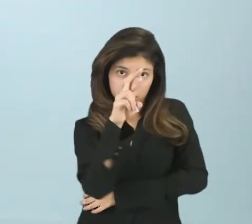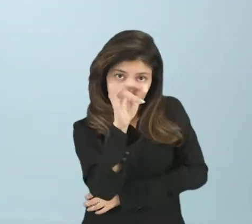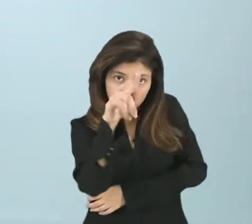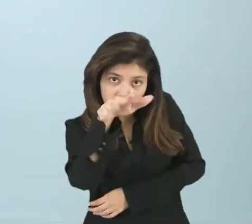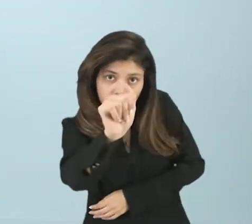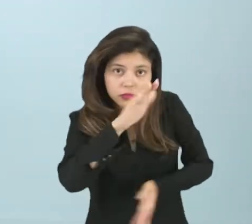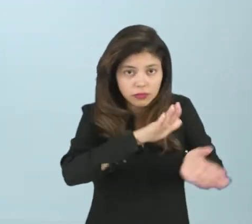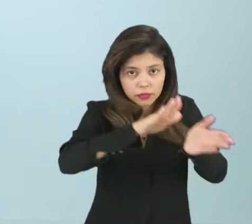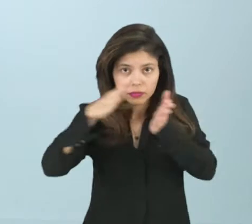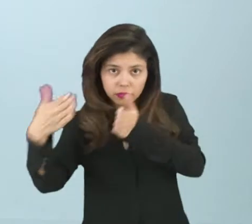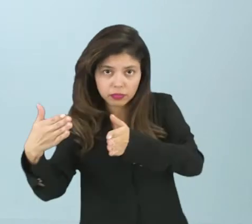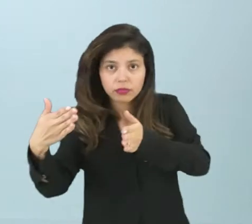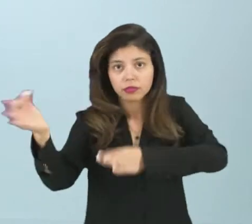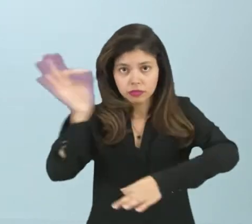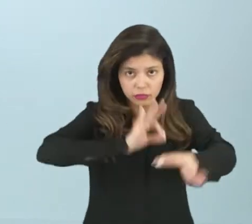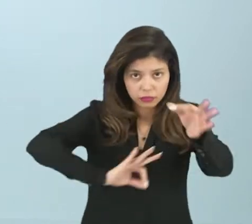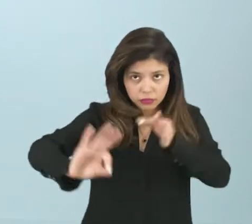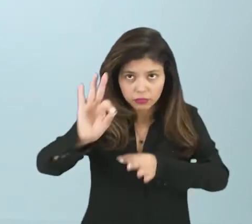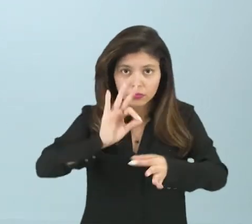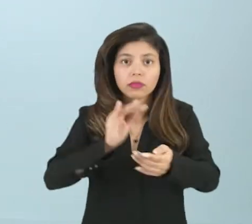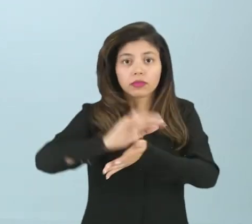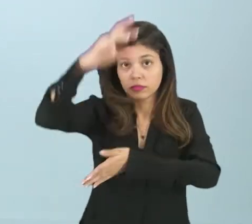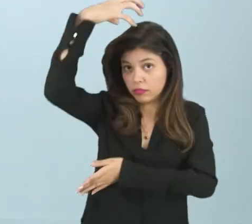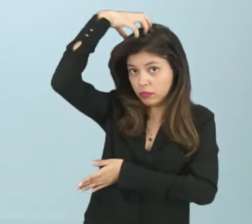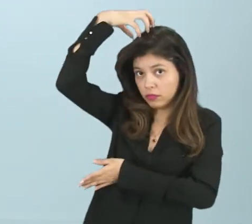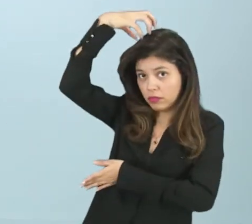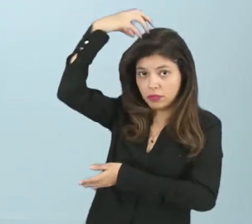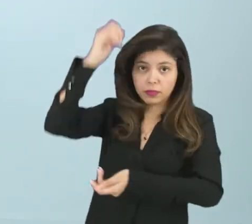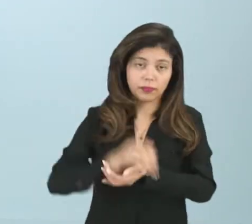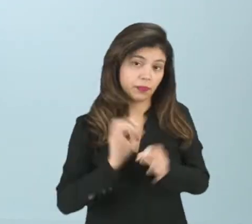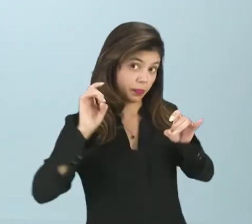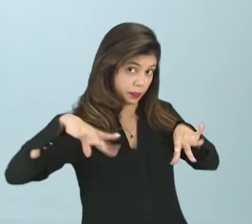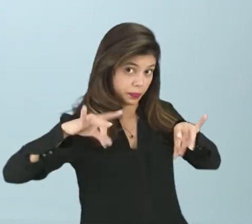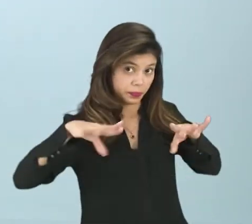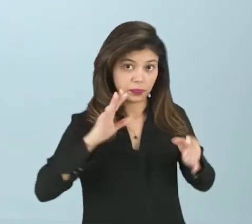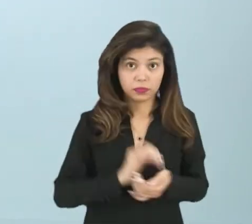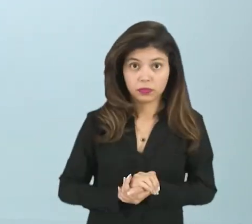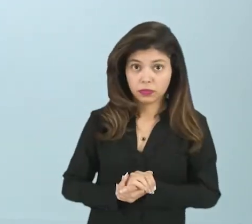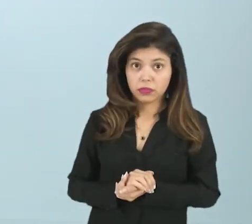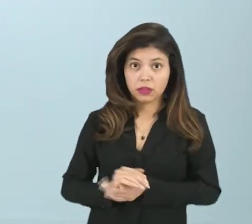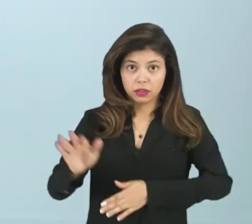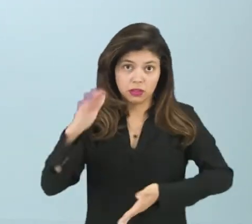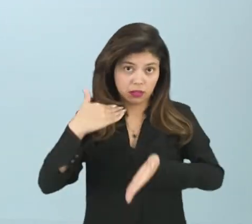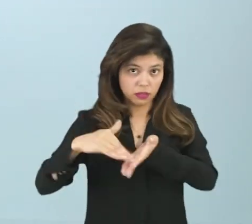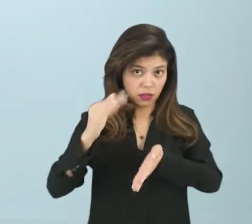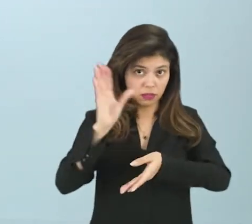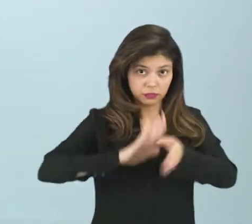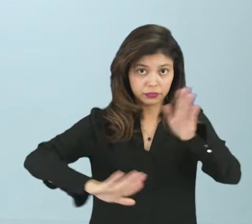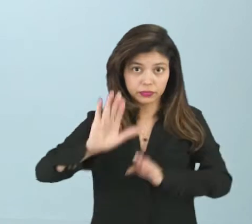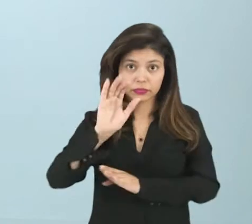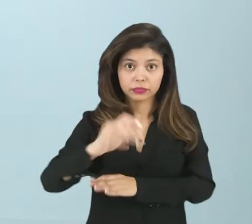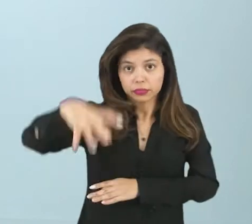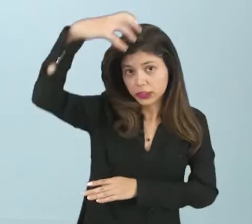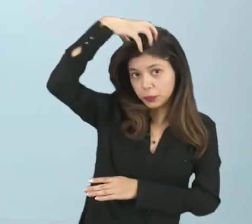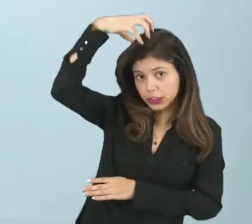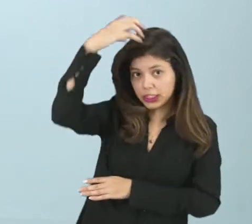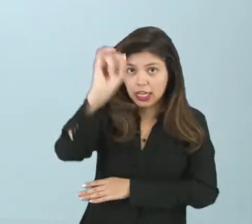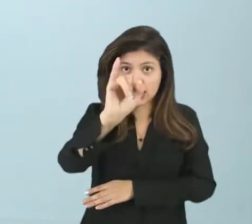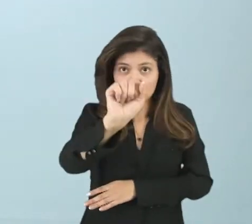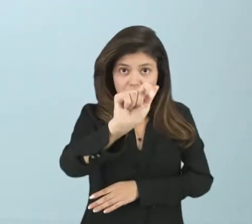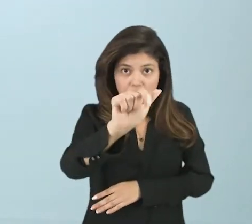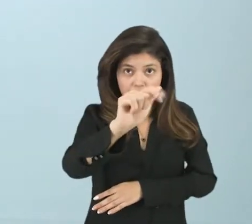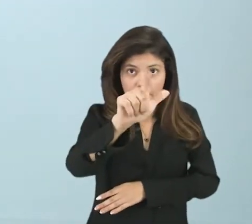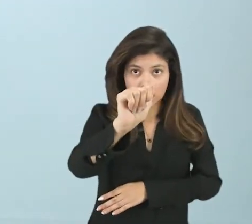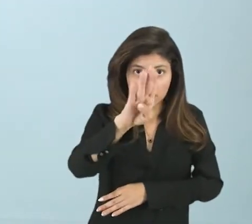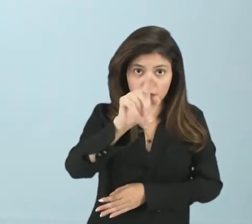partir de uma administração de um rei, o último administrador foi a princesa Isabel e aí